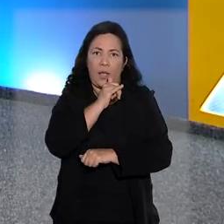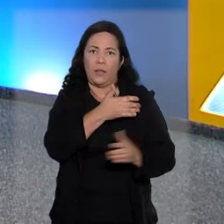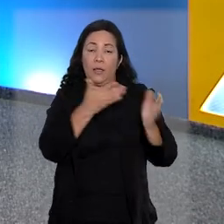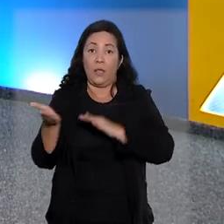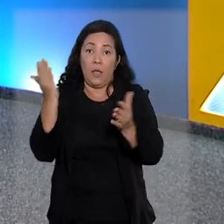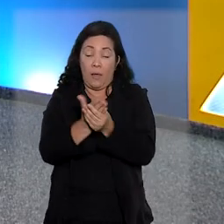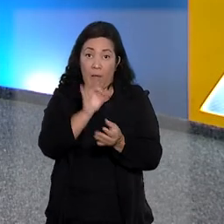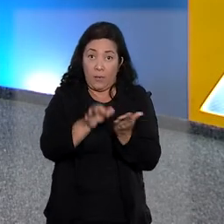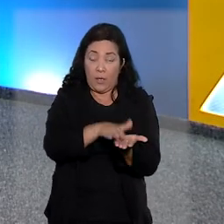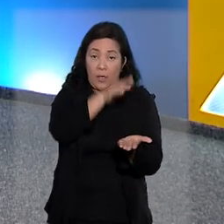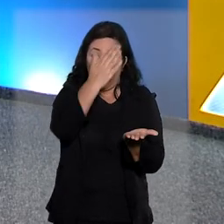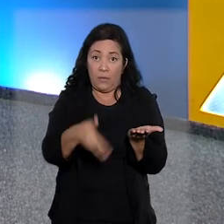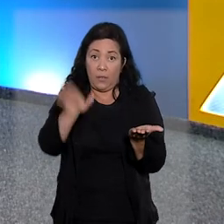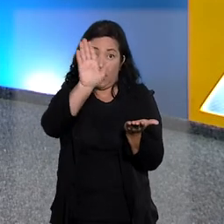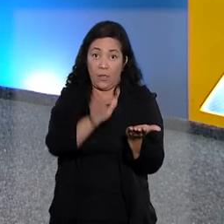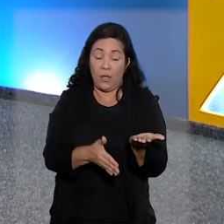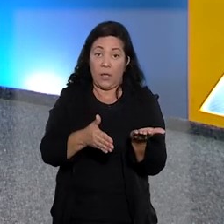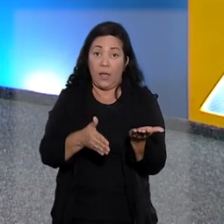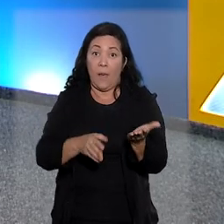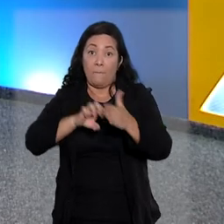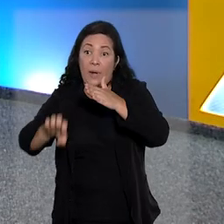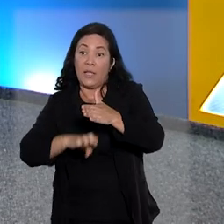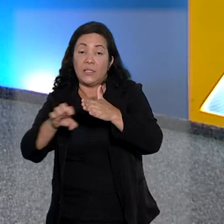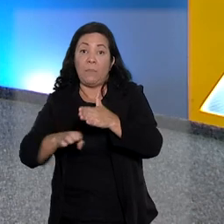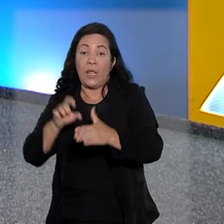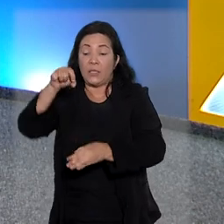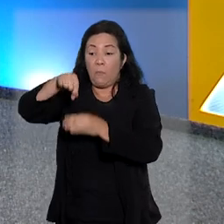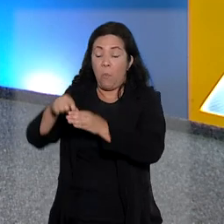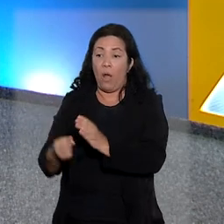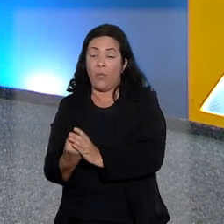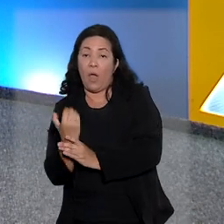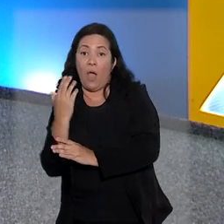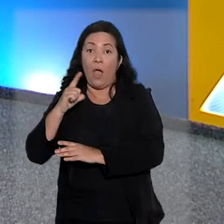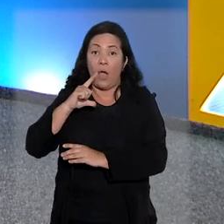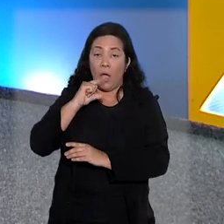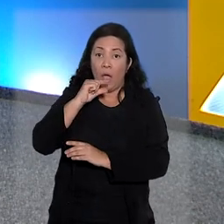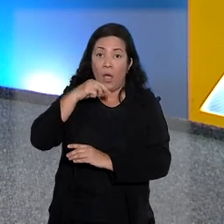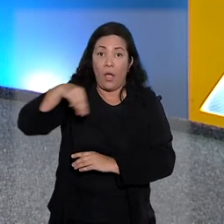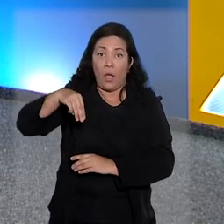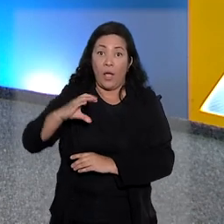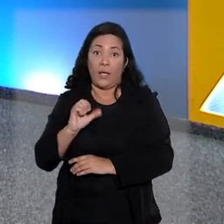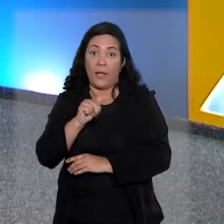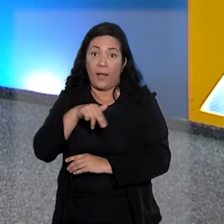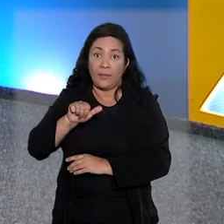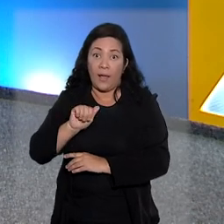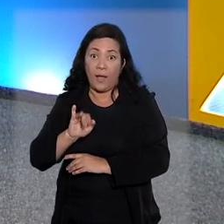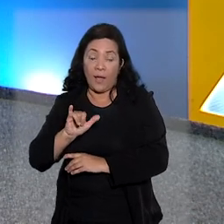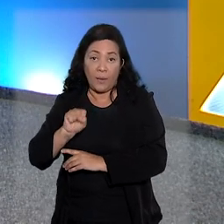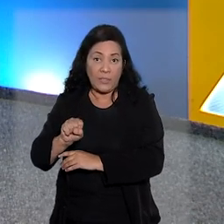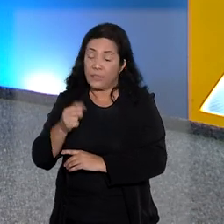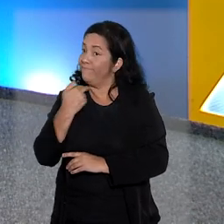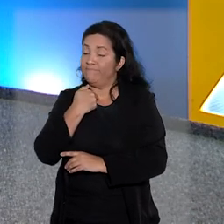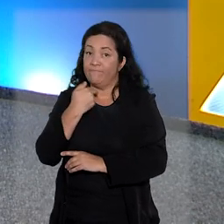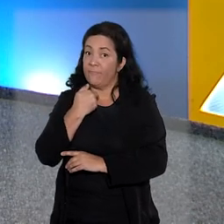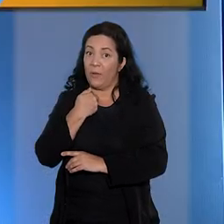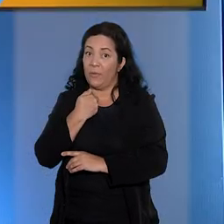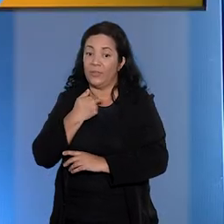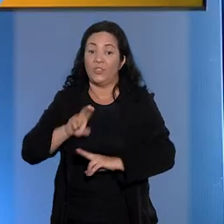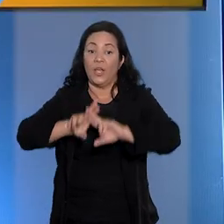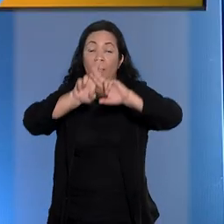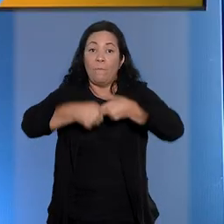ações sobre autorização sanitária para empresas plantarem cannabis até definição de precedente qualificado.